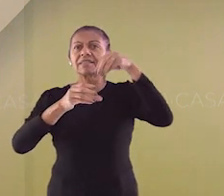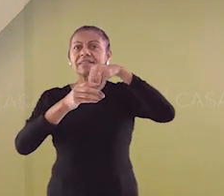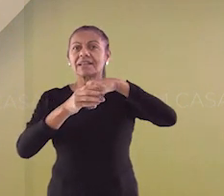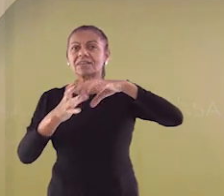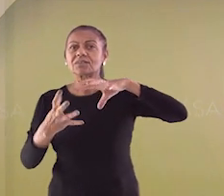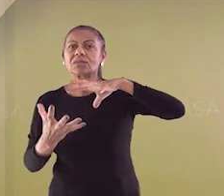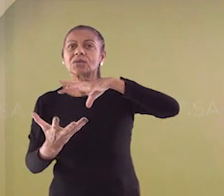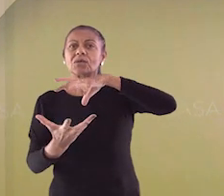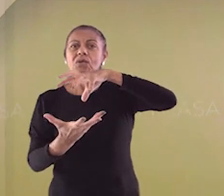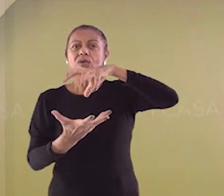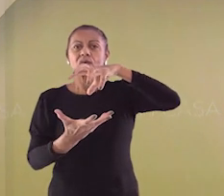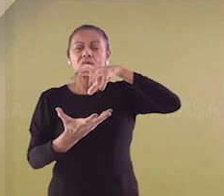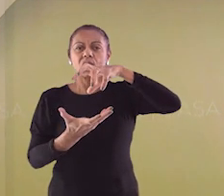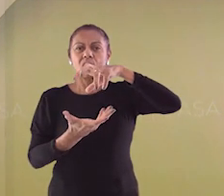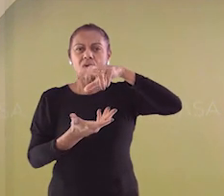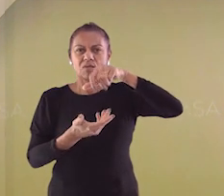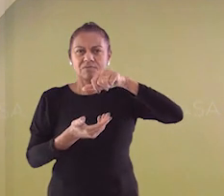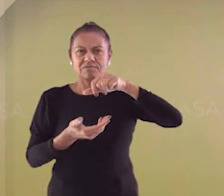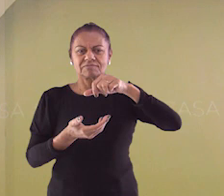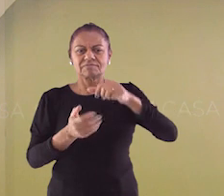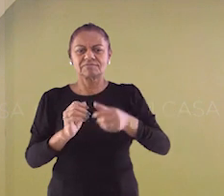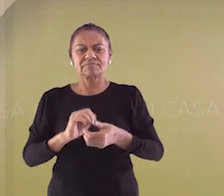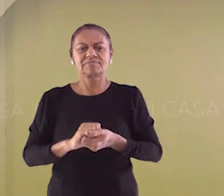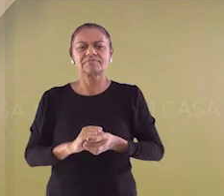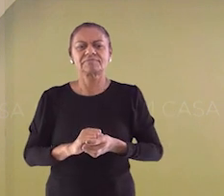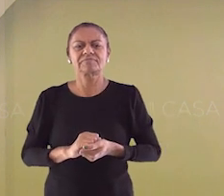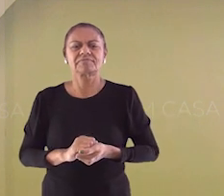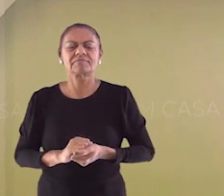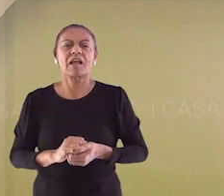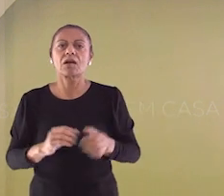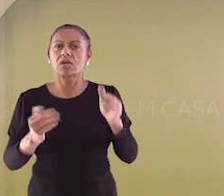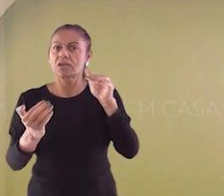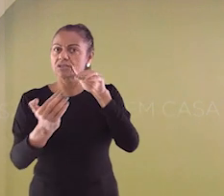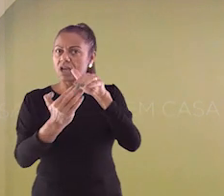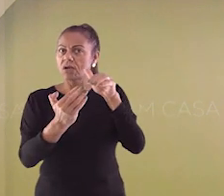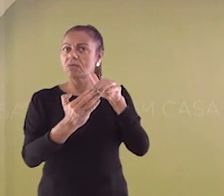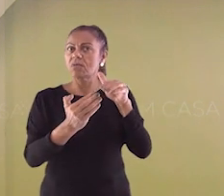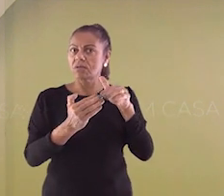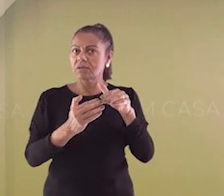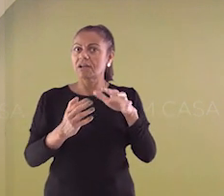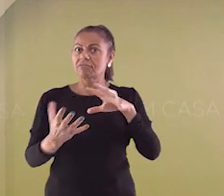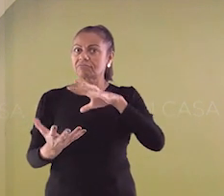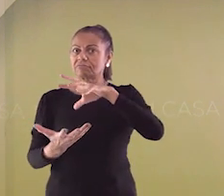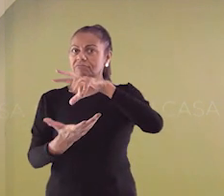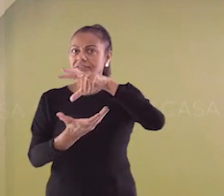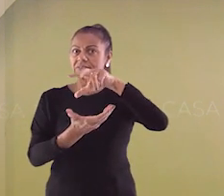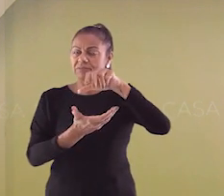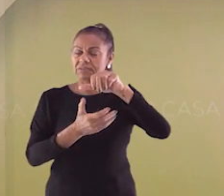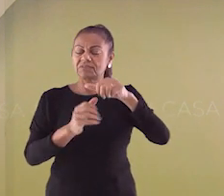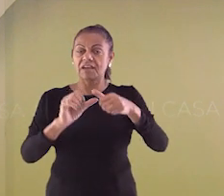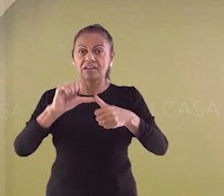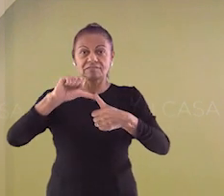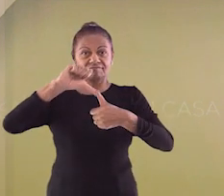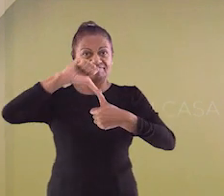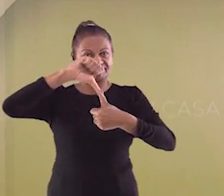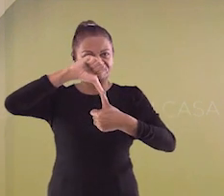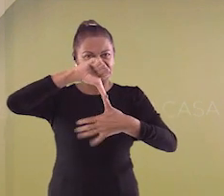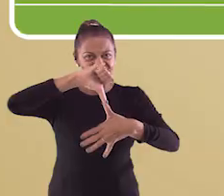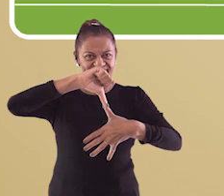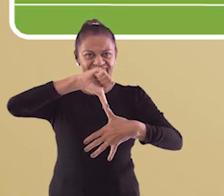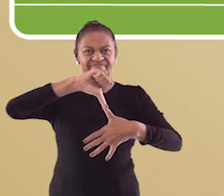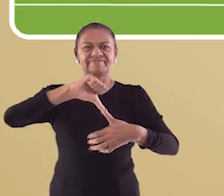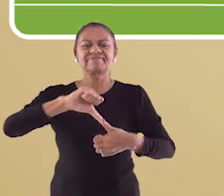terrestre. Vamos então caracterizar as estações do ano de acordo com esse hemisfério, o hemisfério sul.